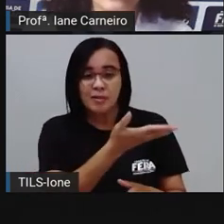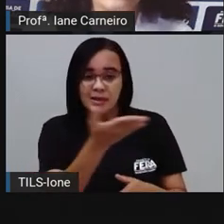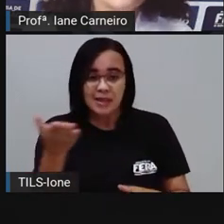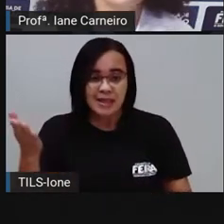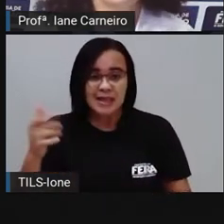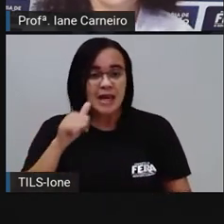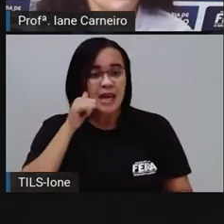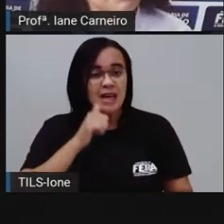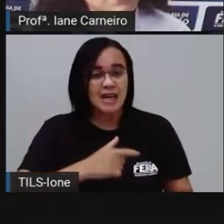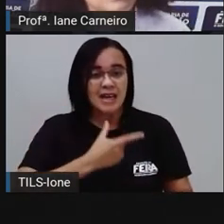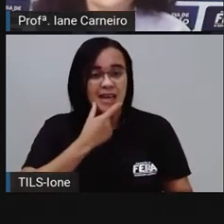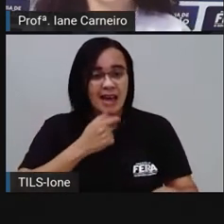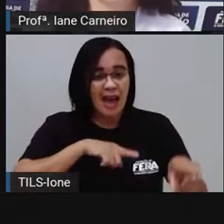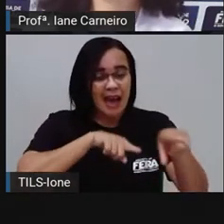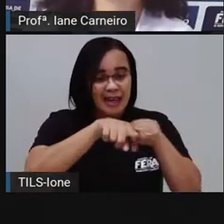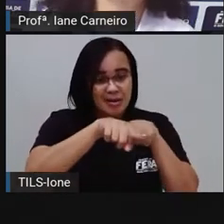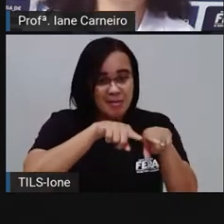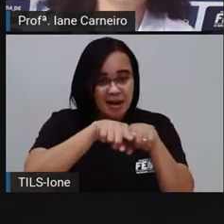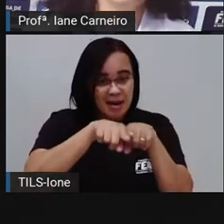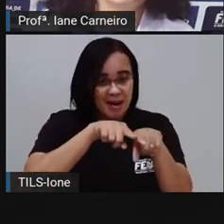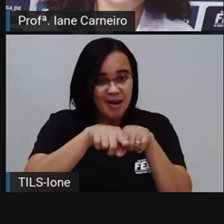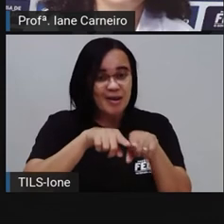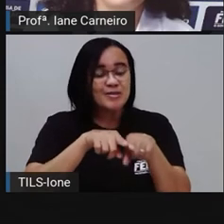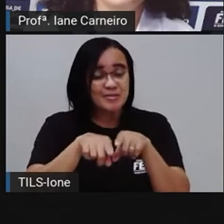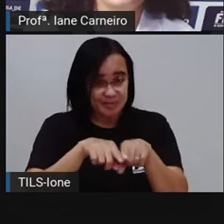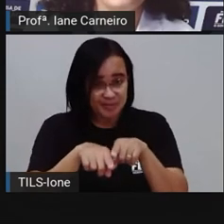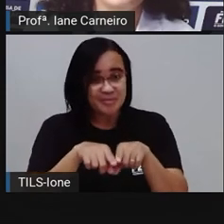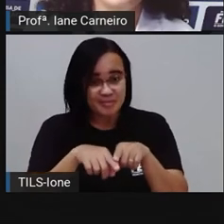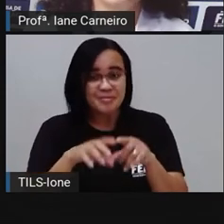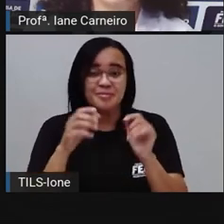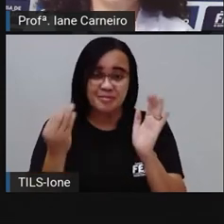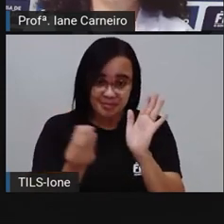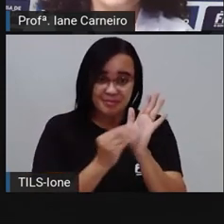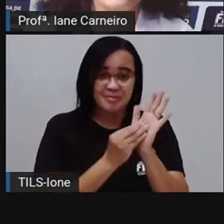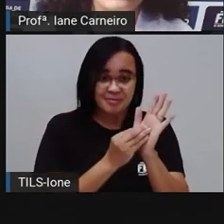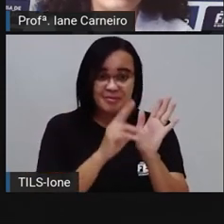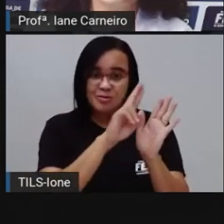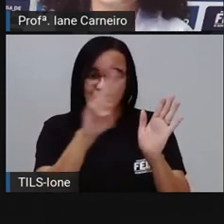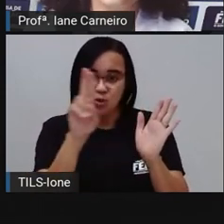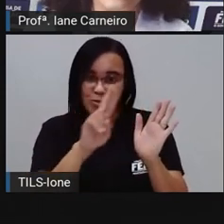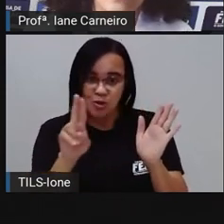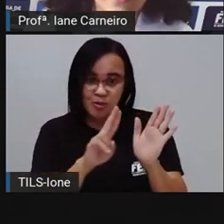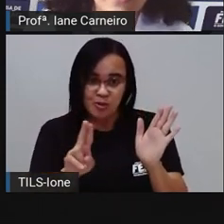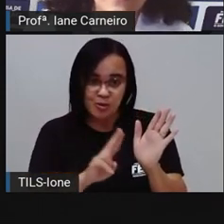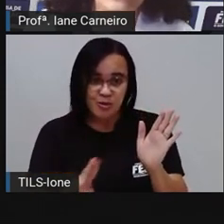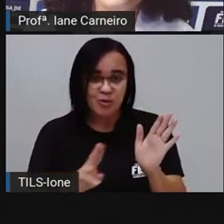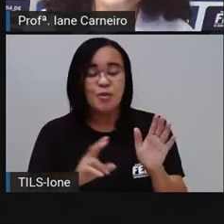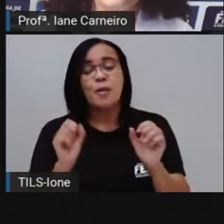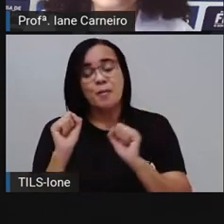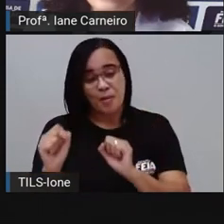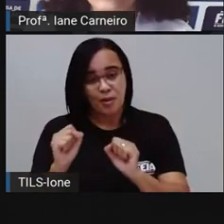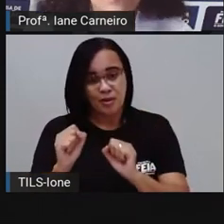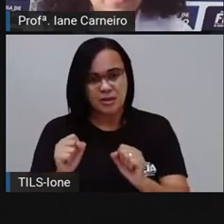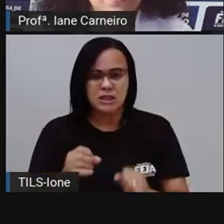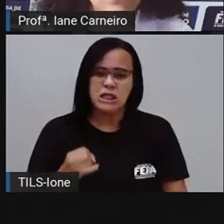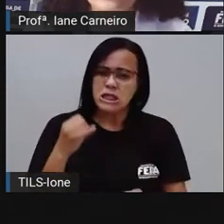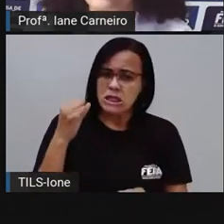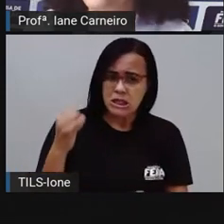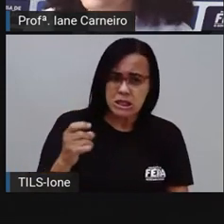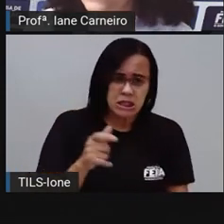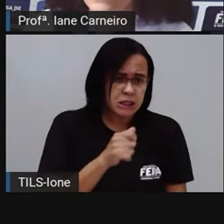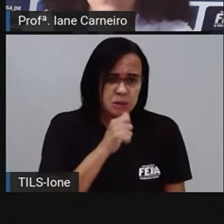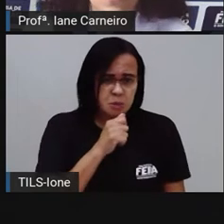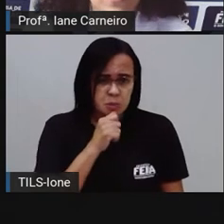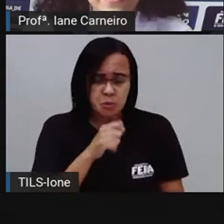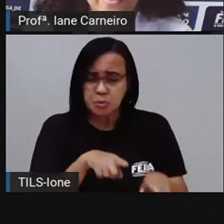coloca aqui, se você tiver irmãos, né? Joana, Maria, Joaquim. Aí você coloca aqui. Se você não tiver irmãos,